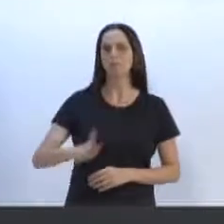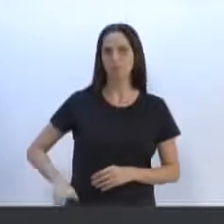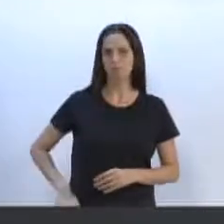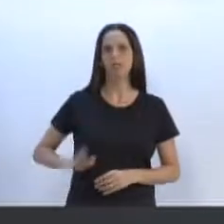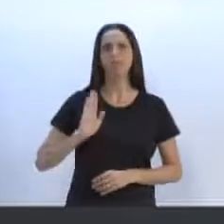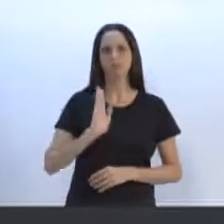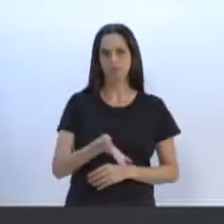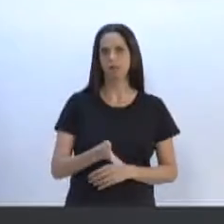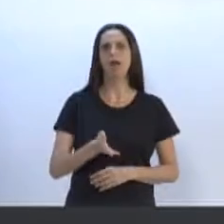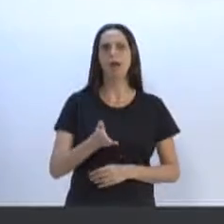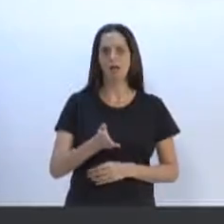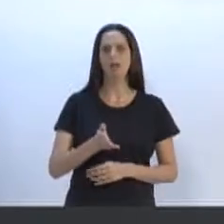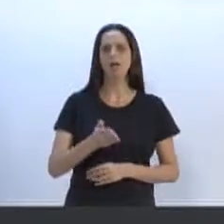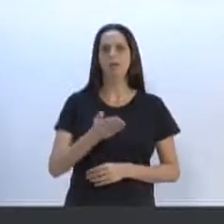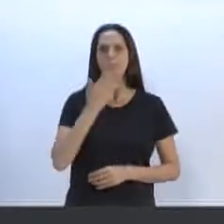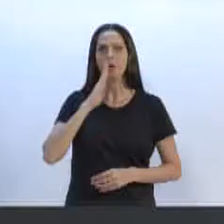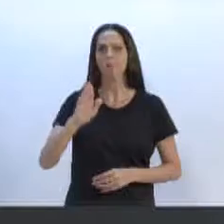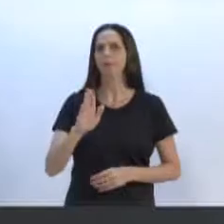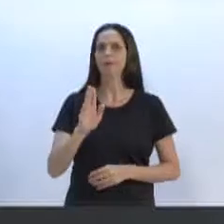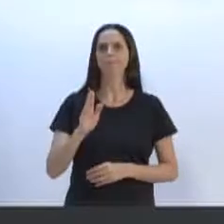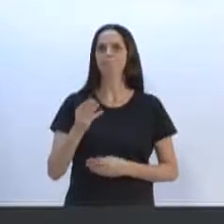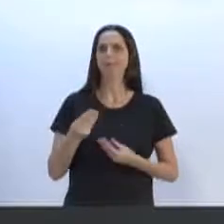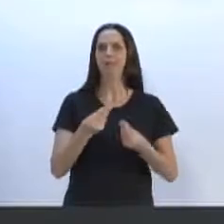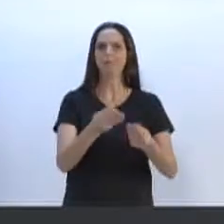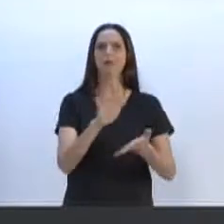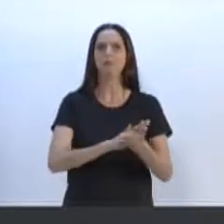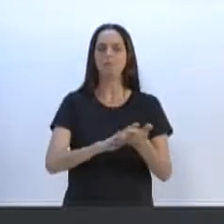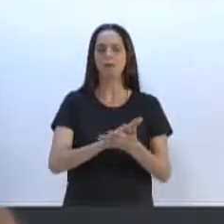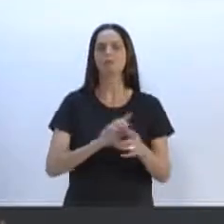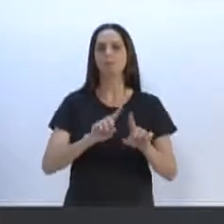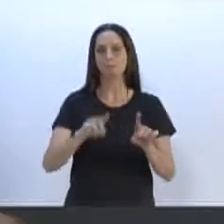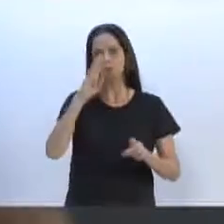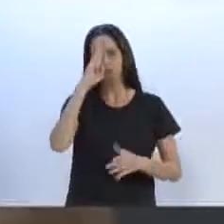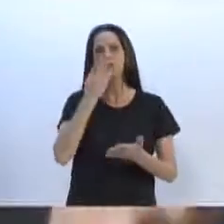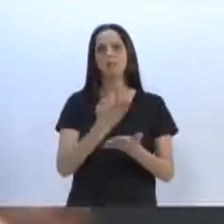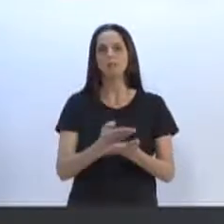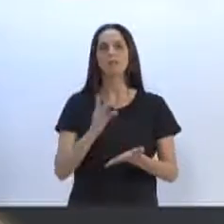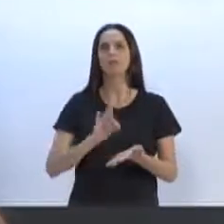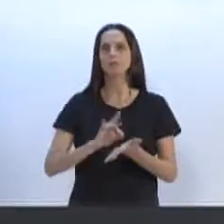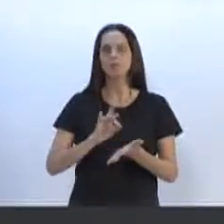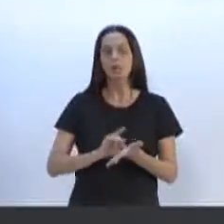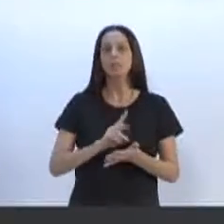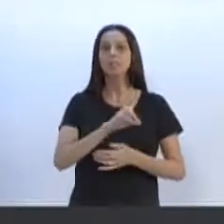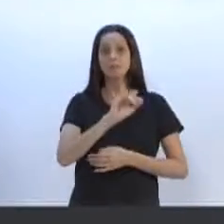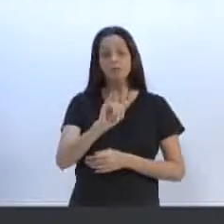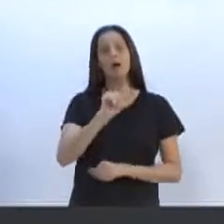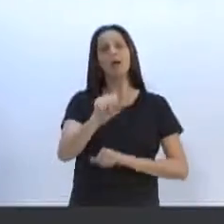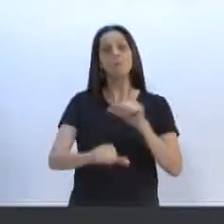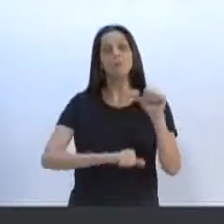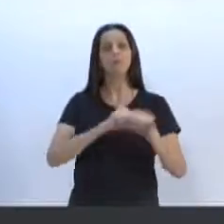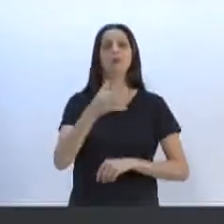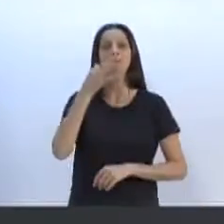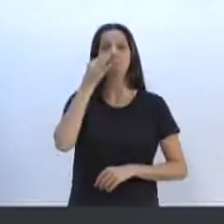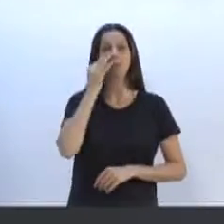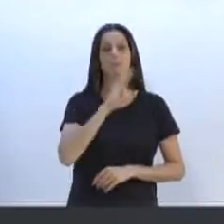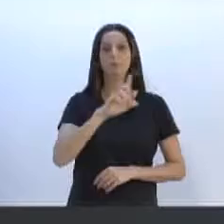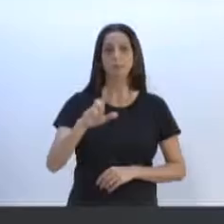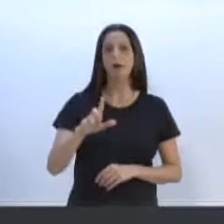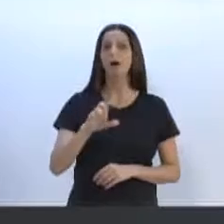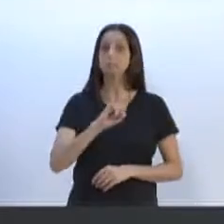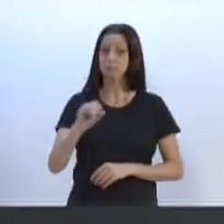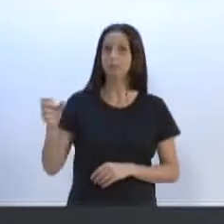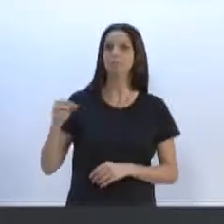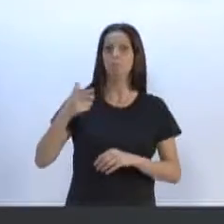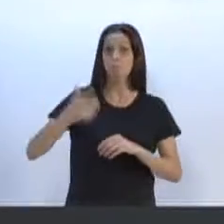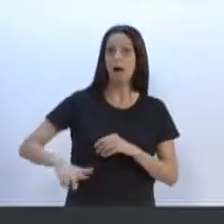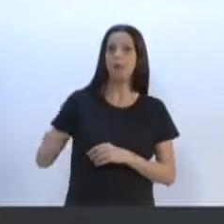tempo, mas vai somar, com certeza, não tenho dúvida, no combate ou na virada de página da insegurança que estamos vivendo, e a gente está vendo todos os